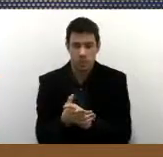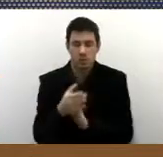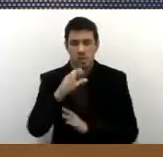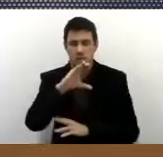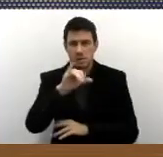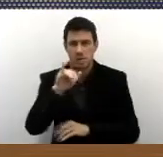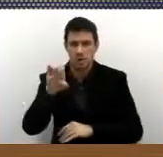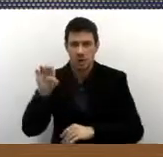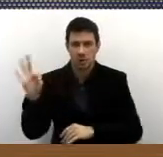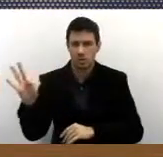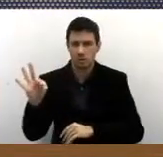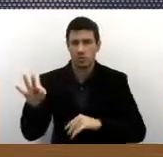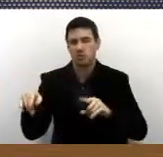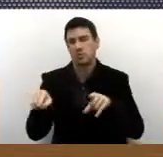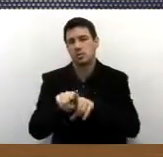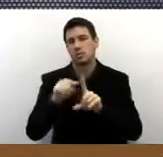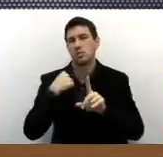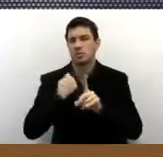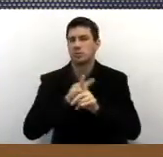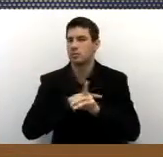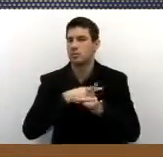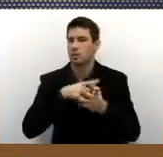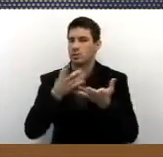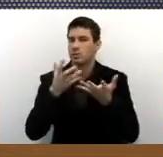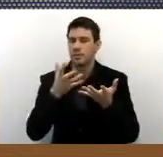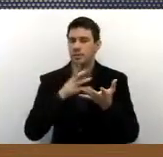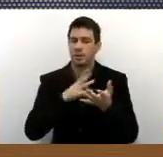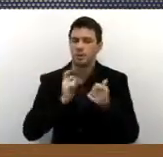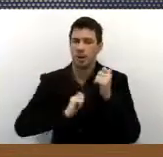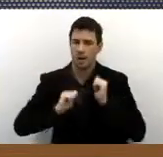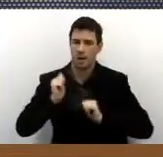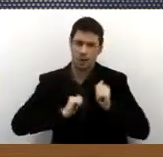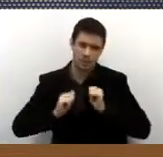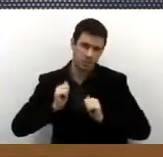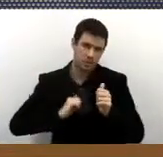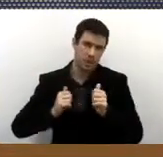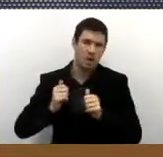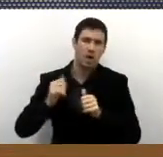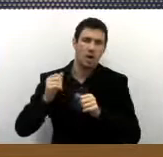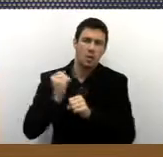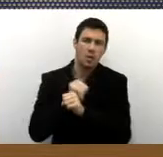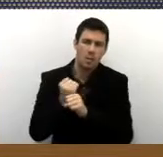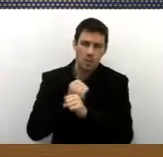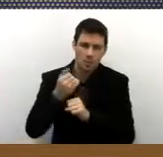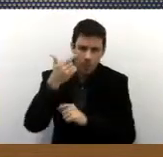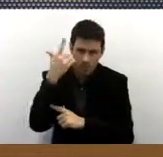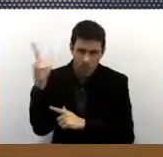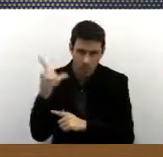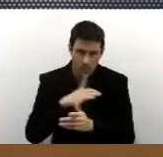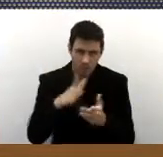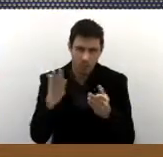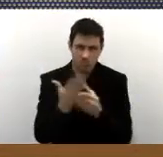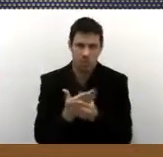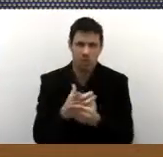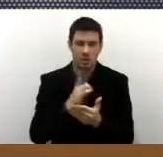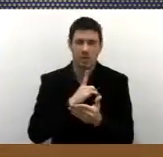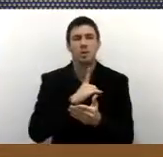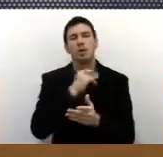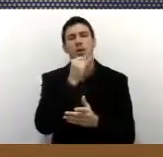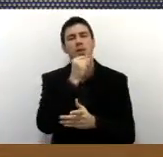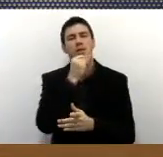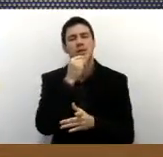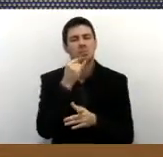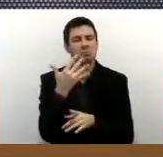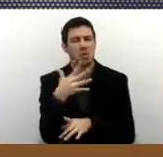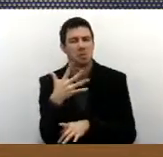SIET. A expectativa é que para o ano que vem a pasta tenha aí um orçamento em torno